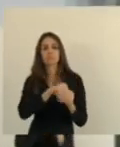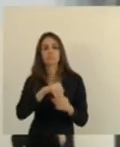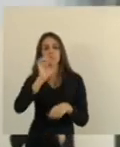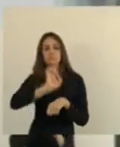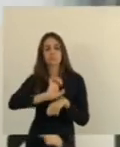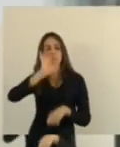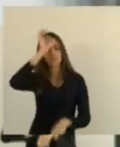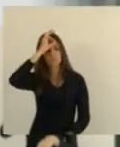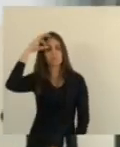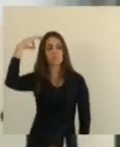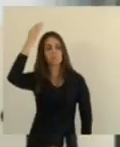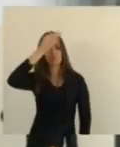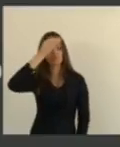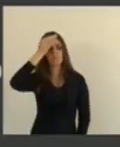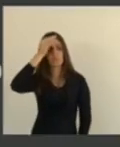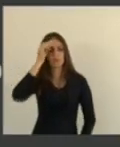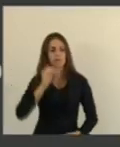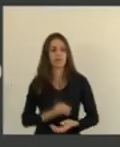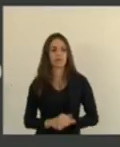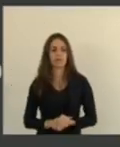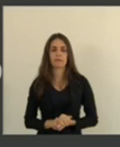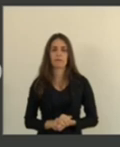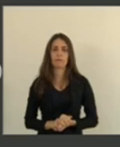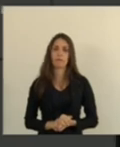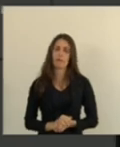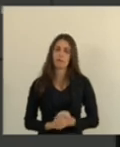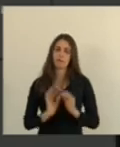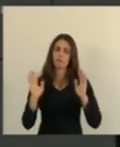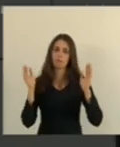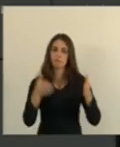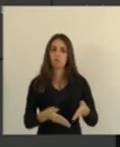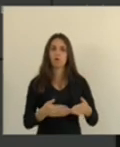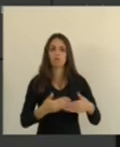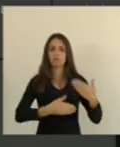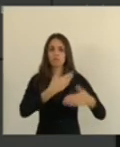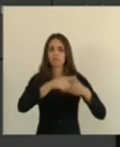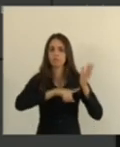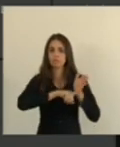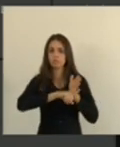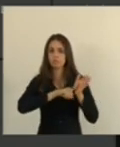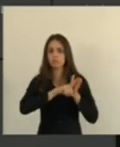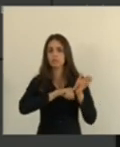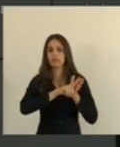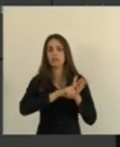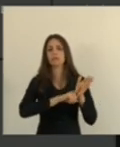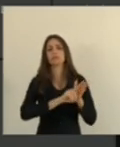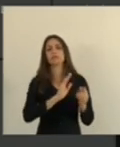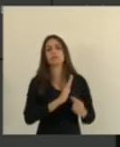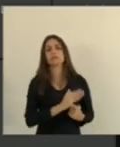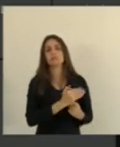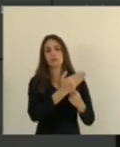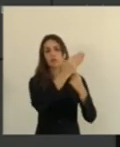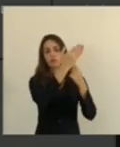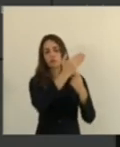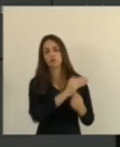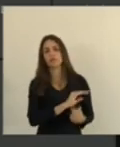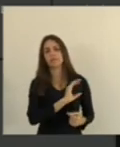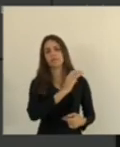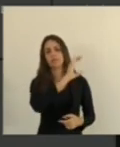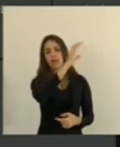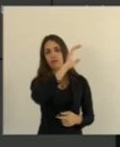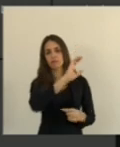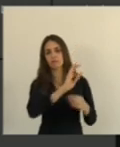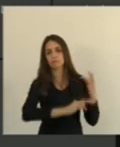estado do espírito santo voltada para o avanço da ciência da tecnologia e da inovação hoje dentro do estado